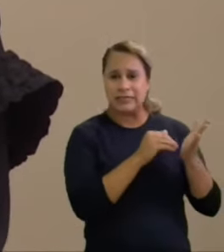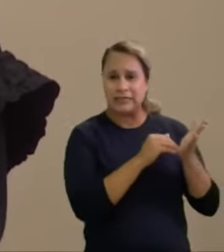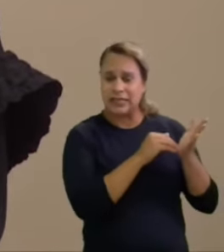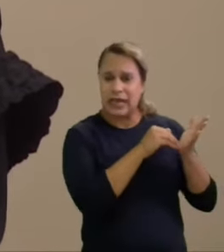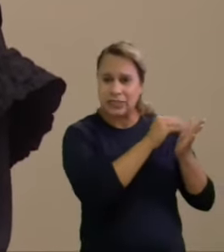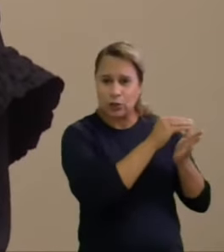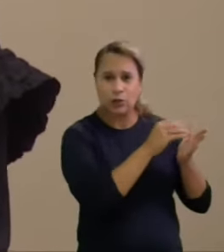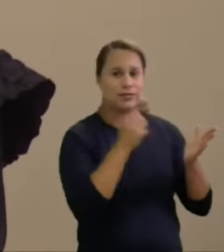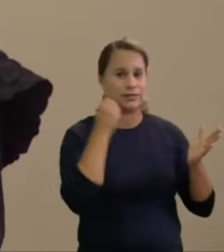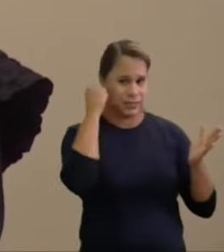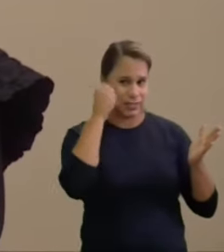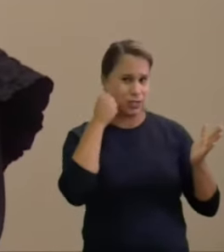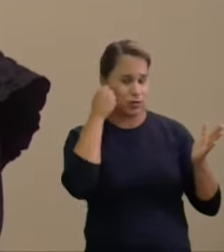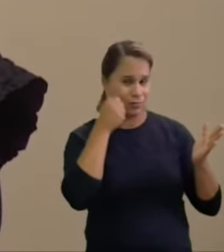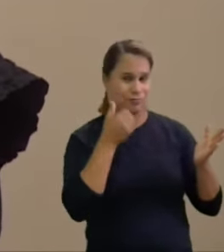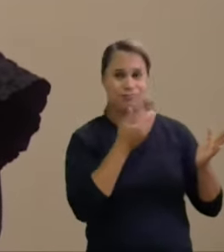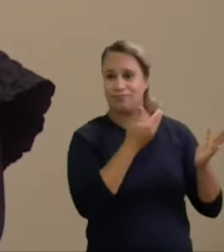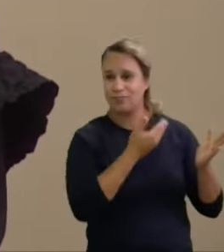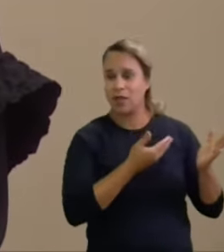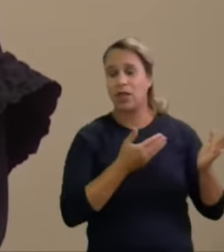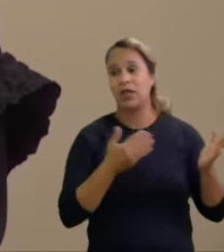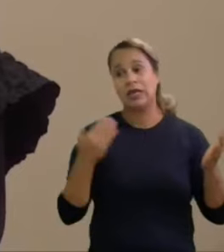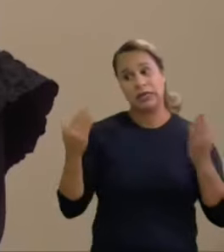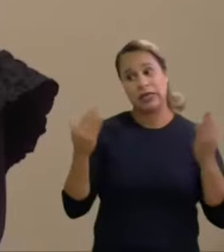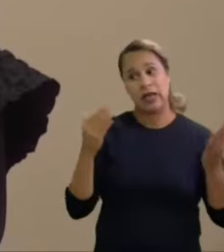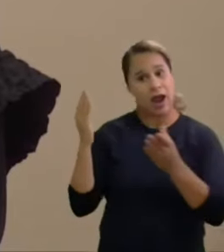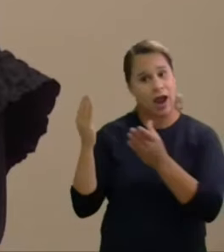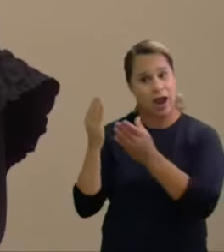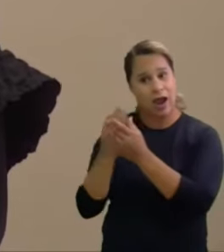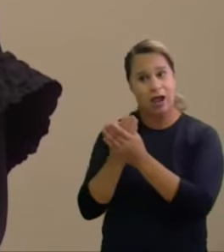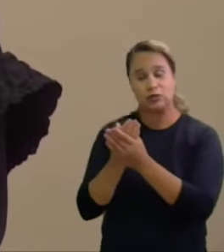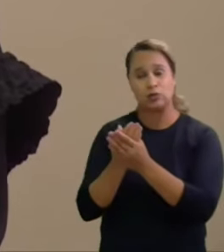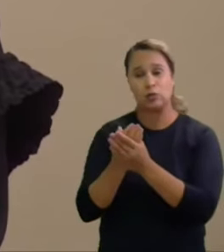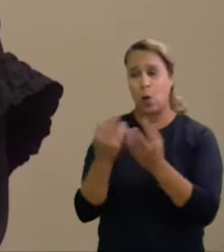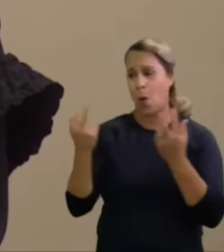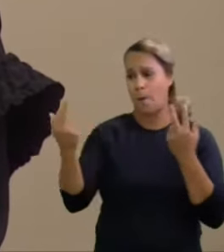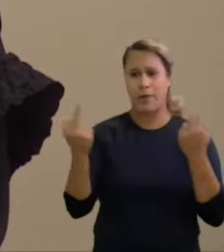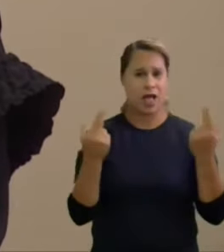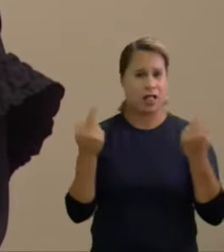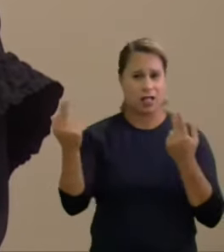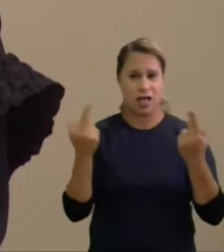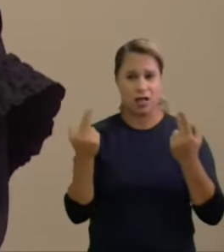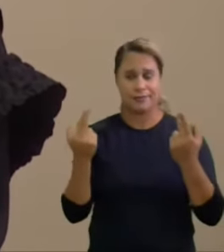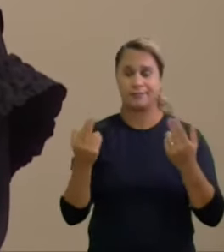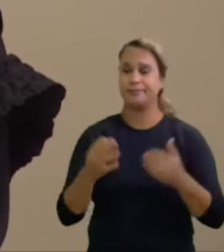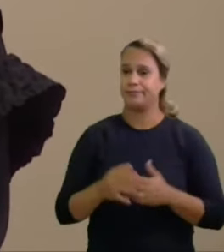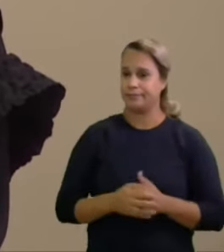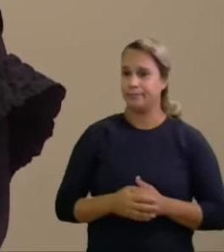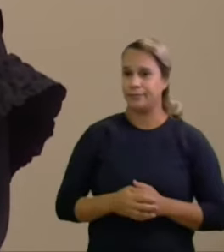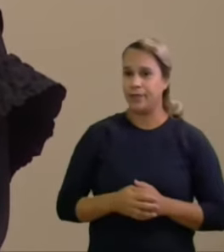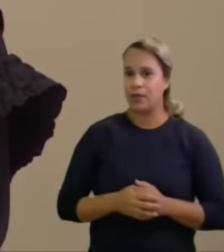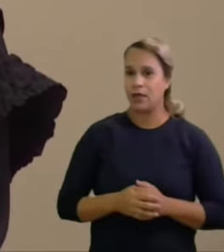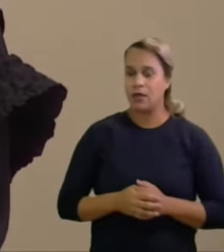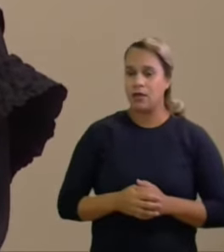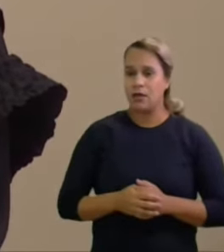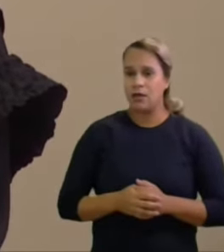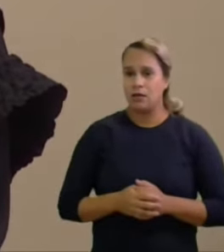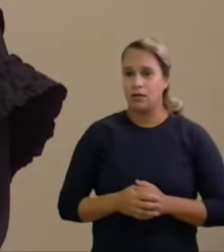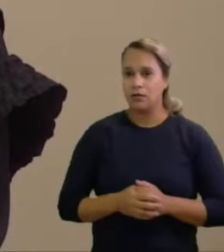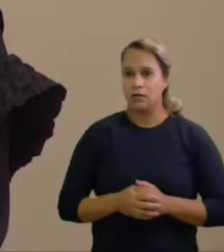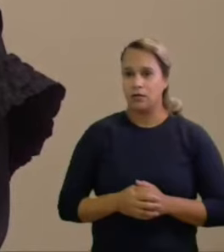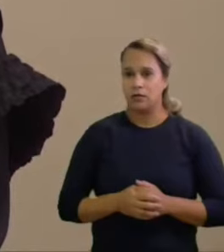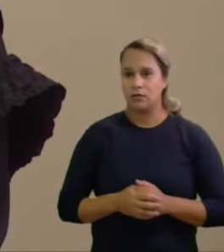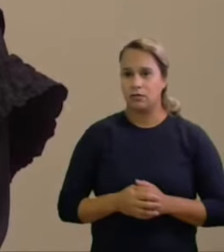e este caso como se eles fossem similares então vale registrar que no recurso caso paradigmático